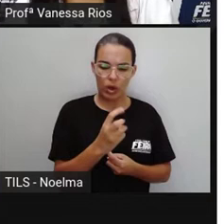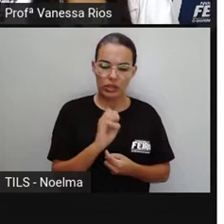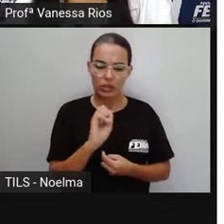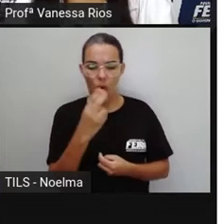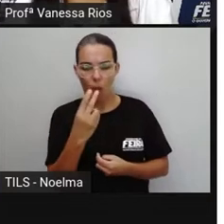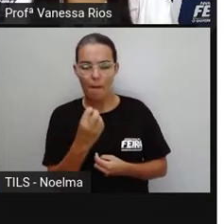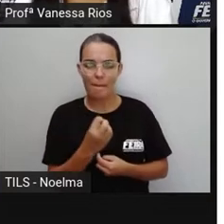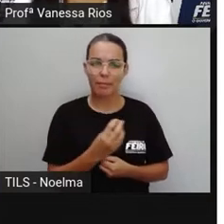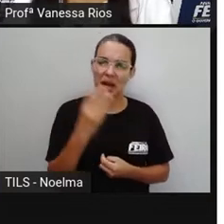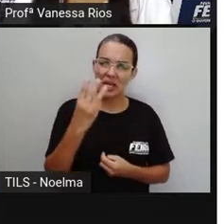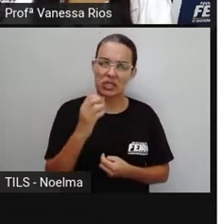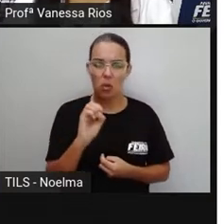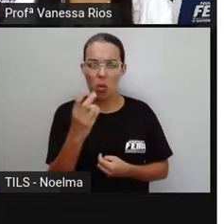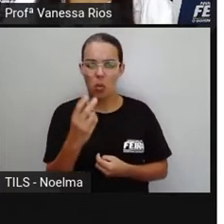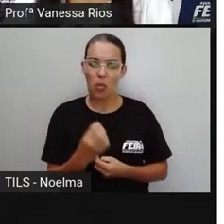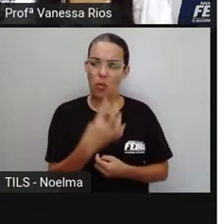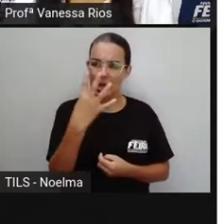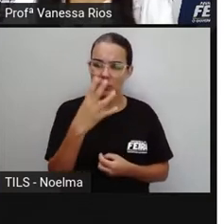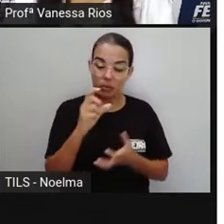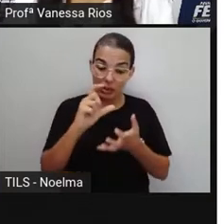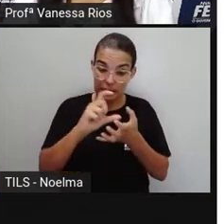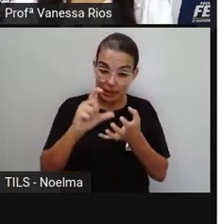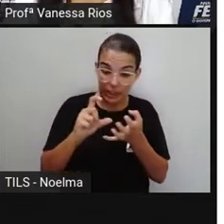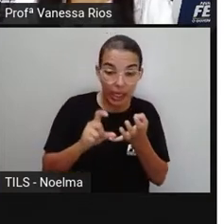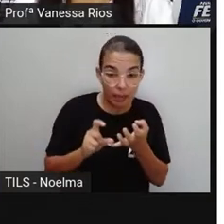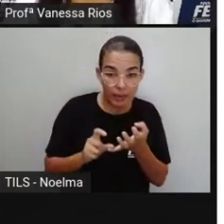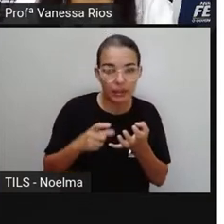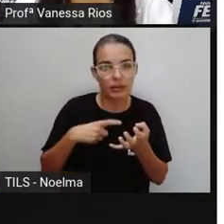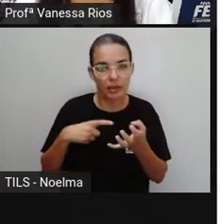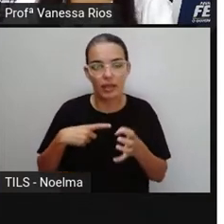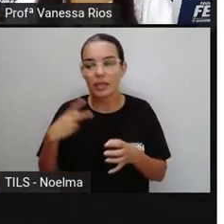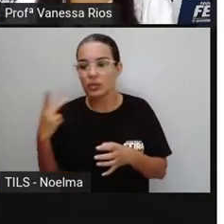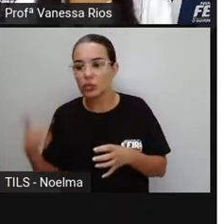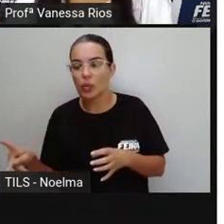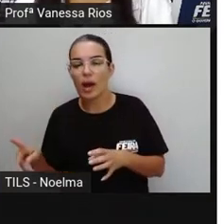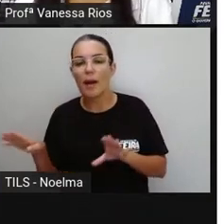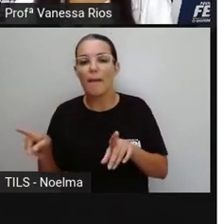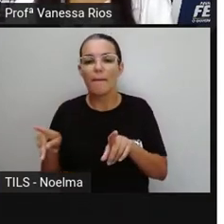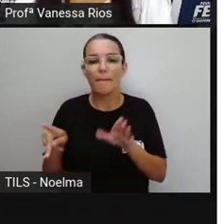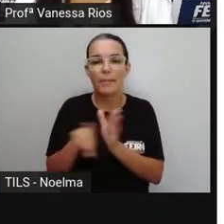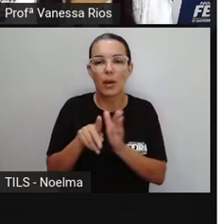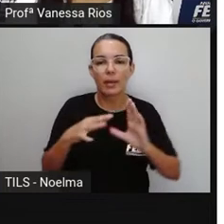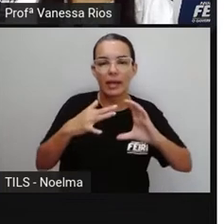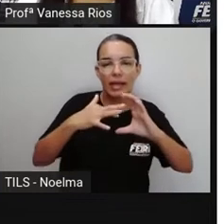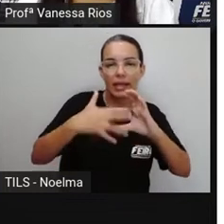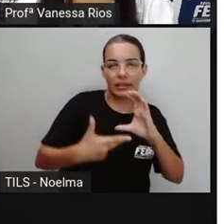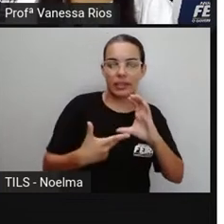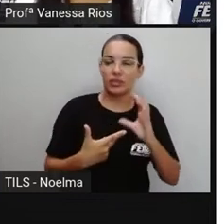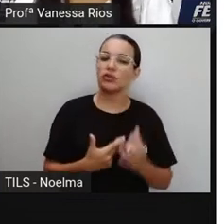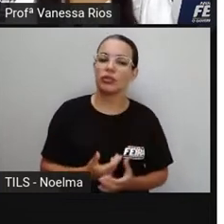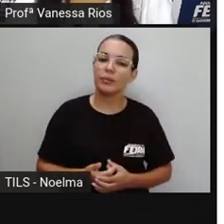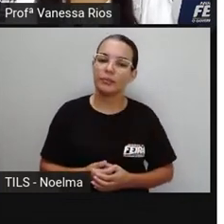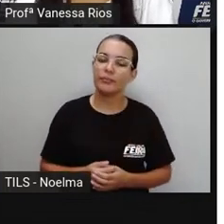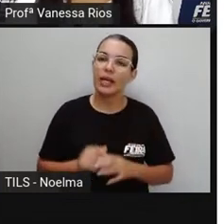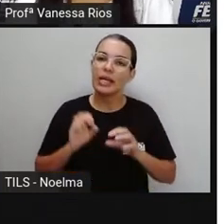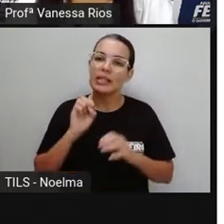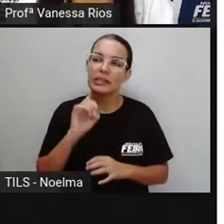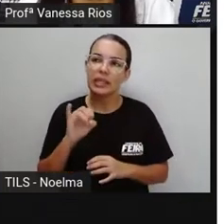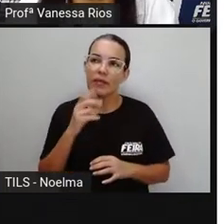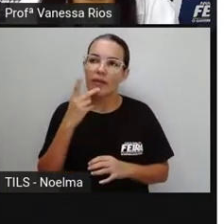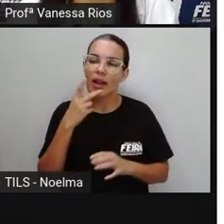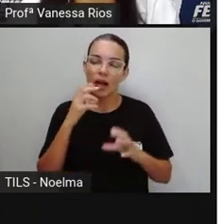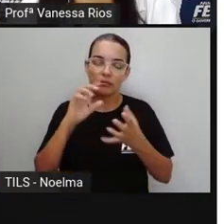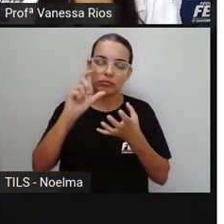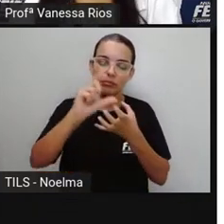classificação. E quando a gente fala de sílaba tônica, a gente está falando daquela sílaba, que ao pronunciar a